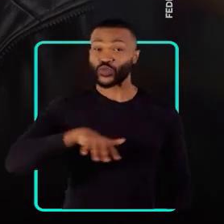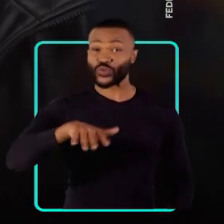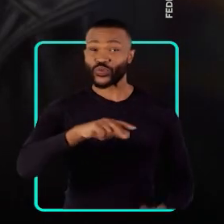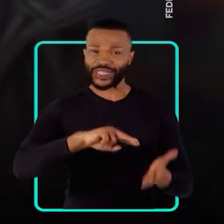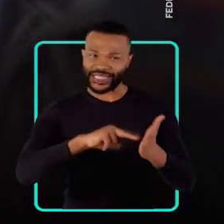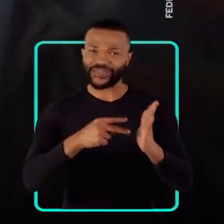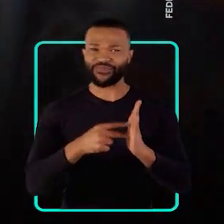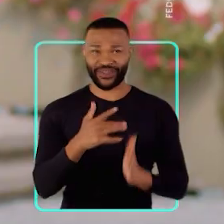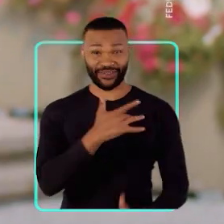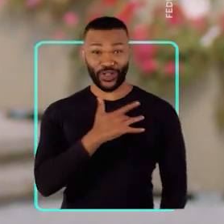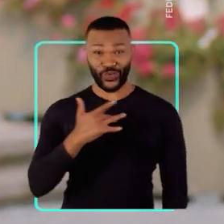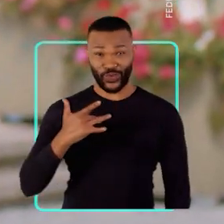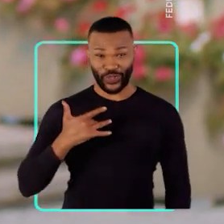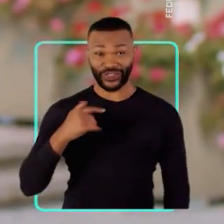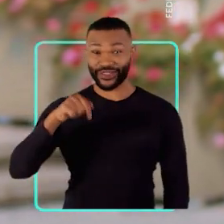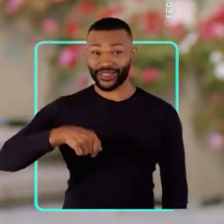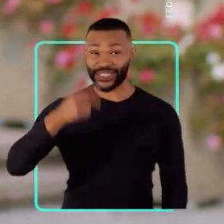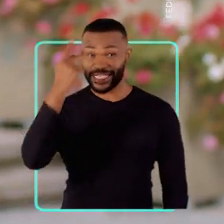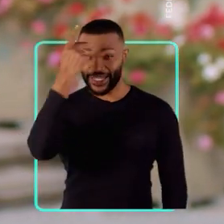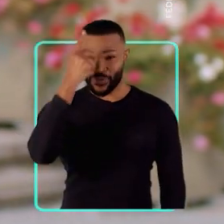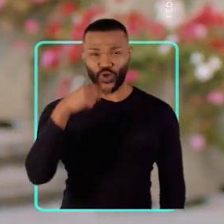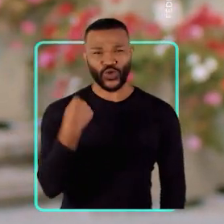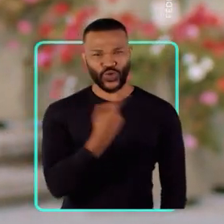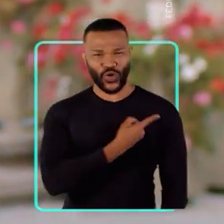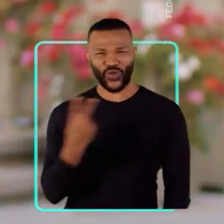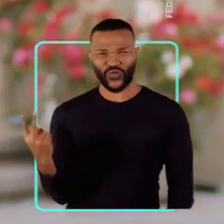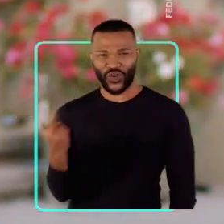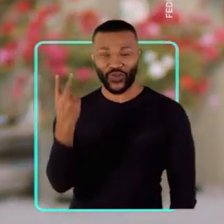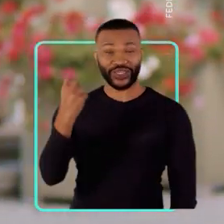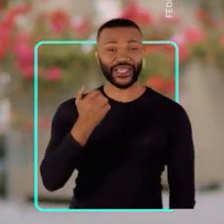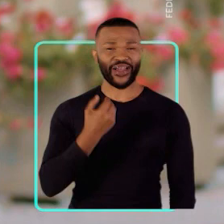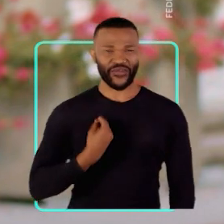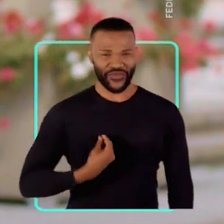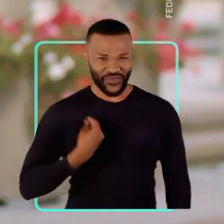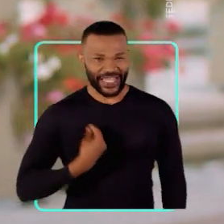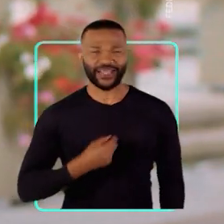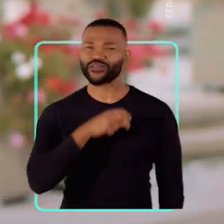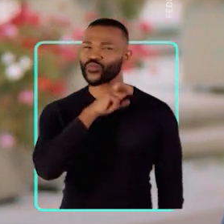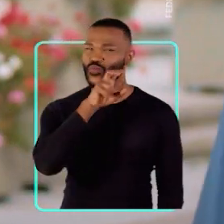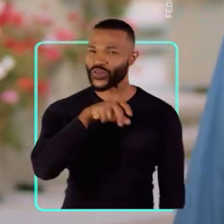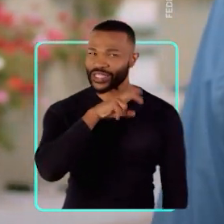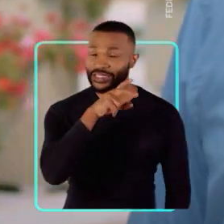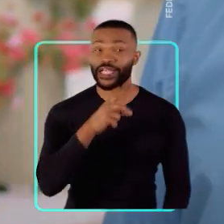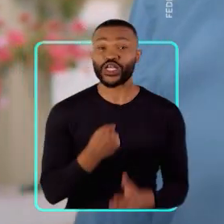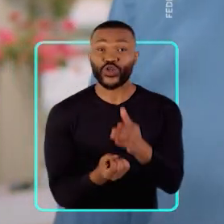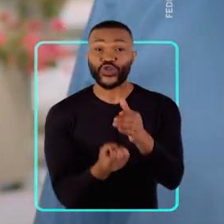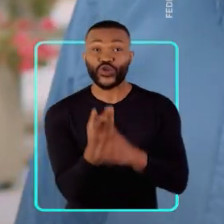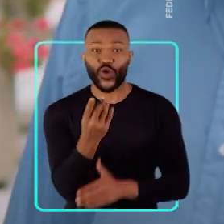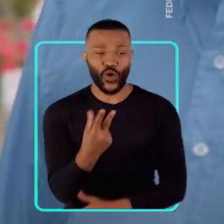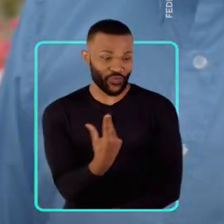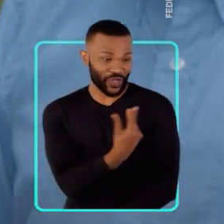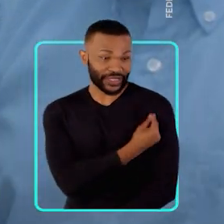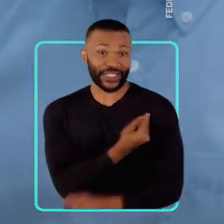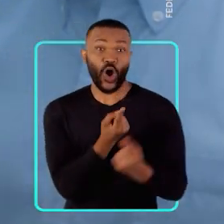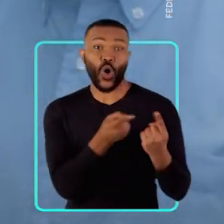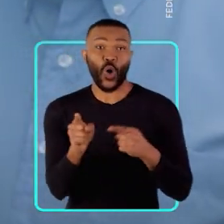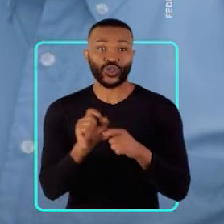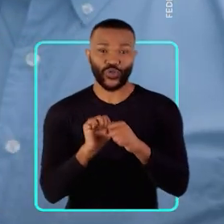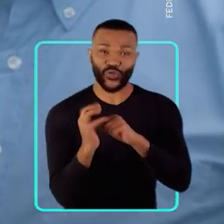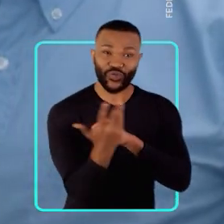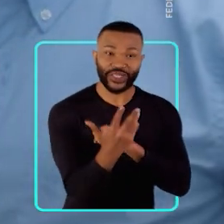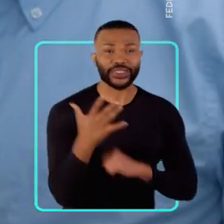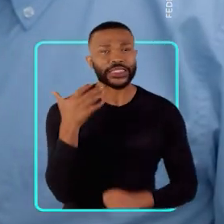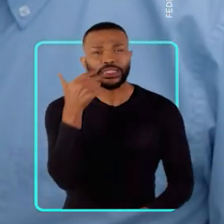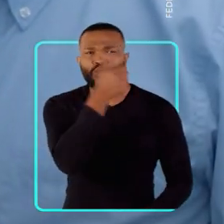É dizer sim à saúde. Aqui em São Paulo, nós valorizamos a vida e o Butantan, que fez a vacina contra a Covid e